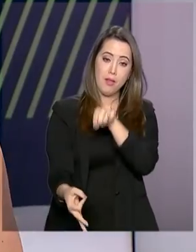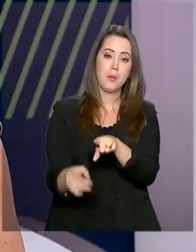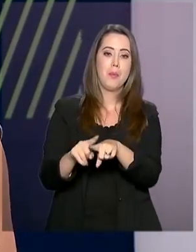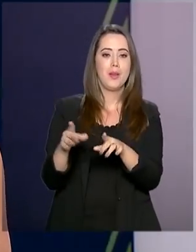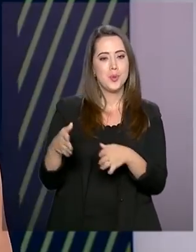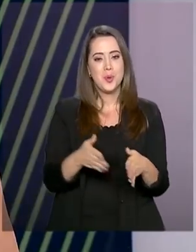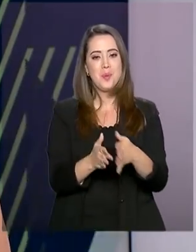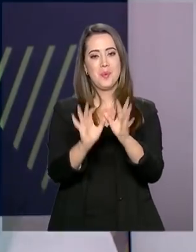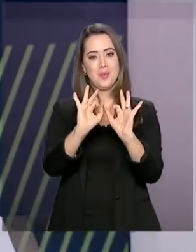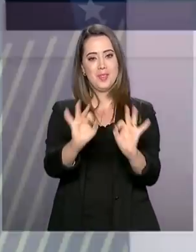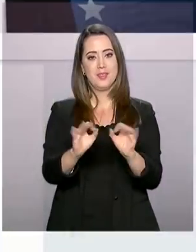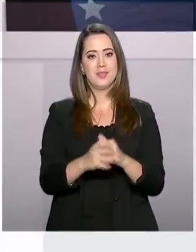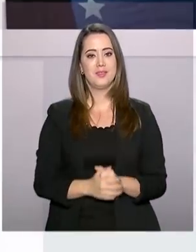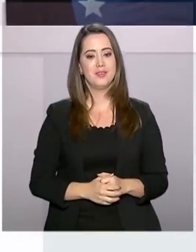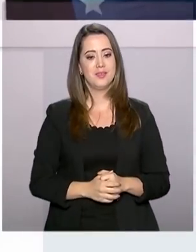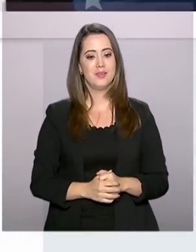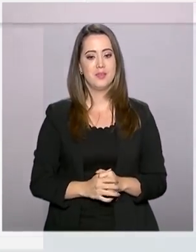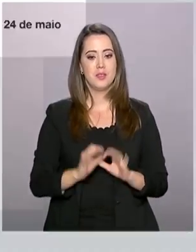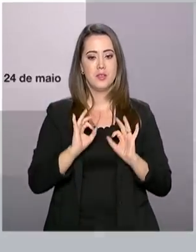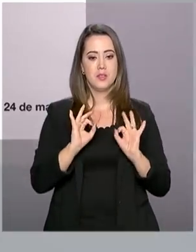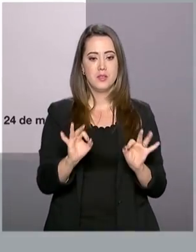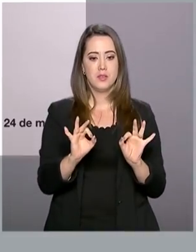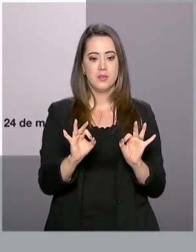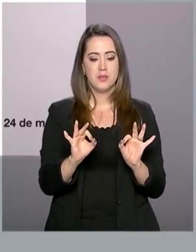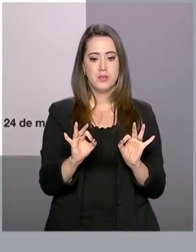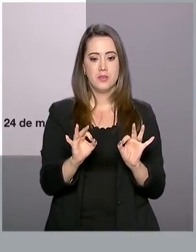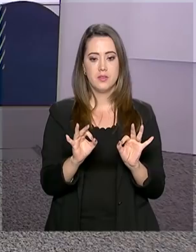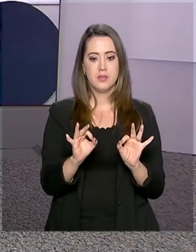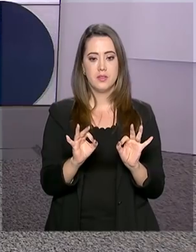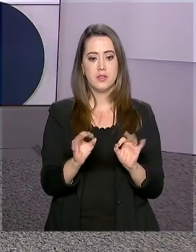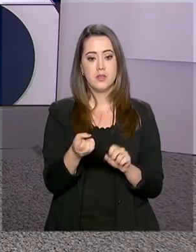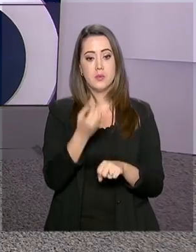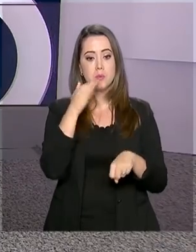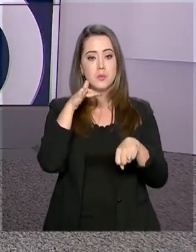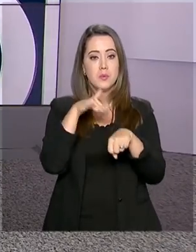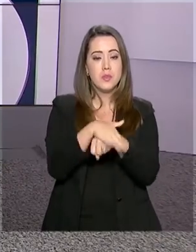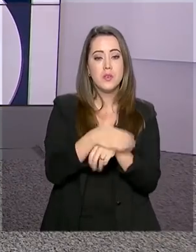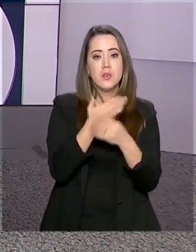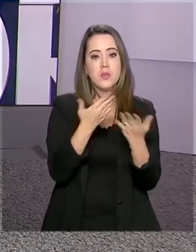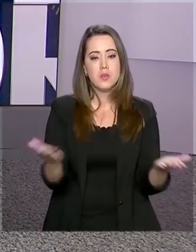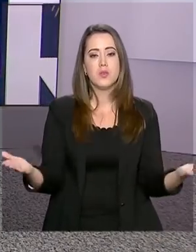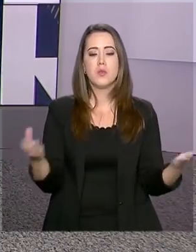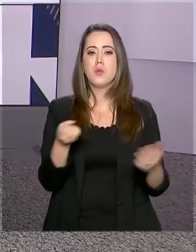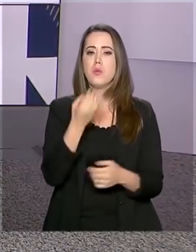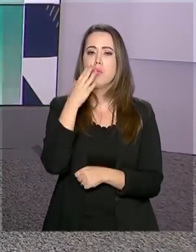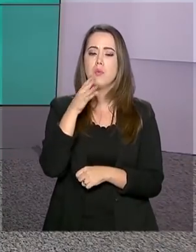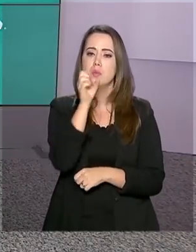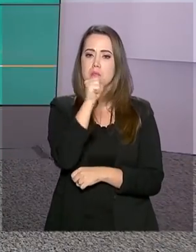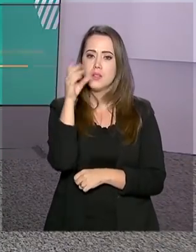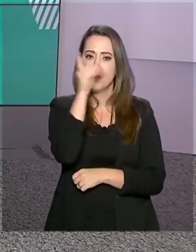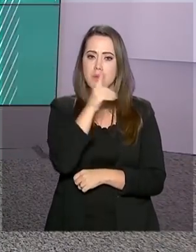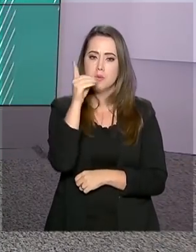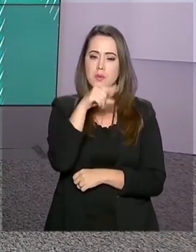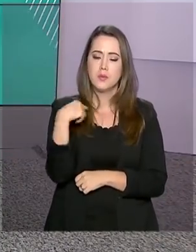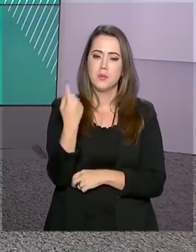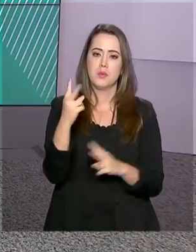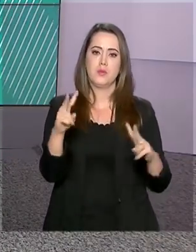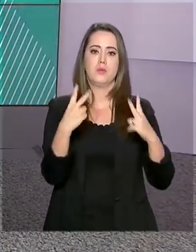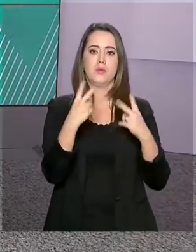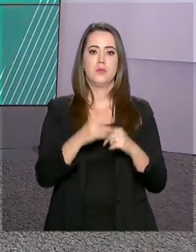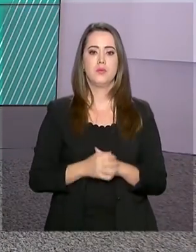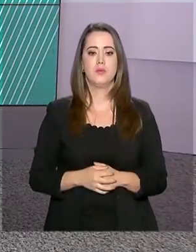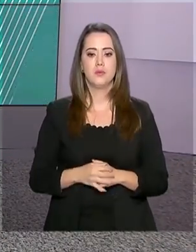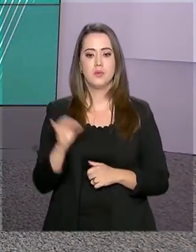certo. Tá certo, Dani. Boa noite para você. Nós ficamos por aqui. Um ótimo final de semana para você que nos acompanha.